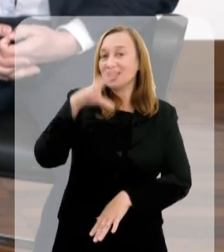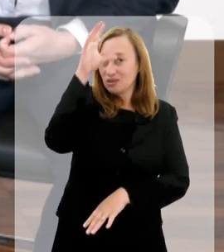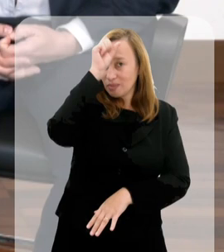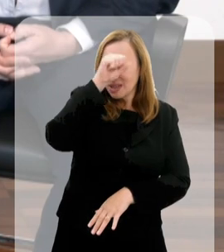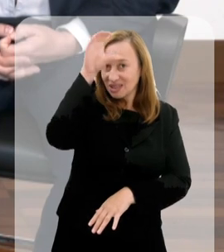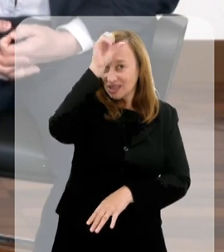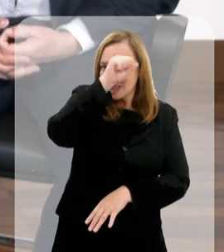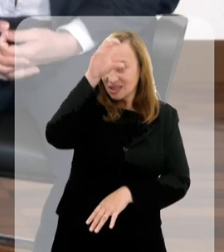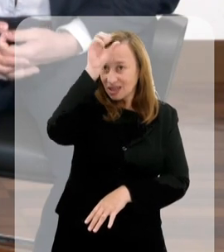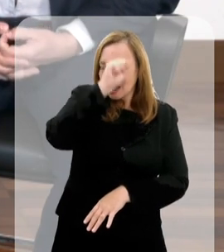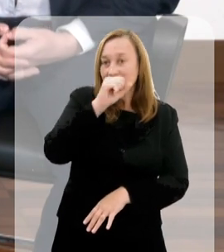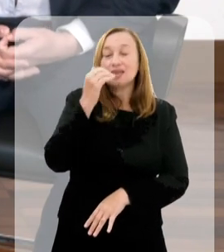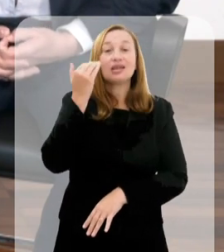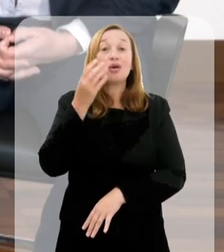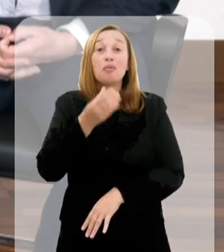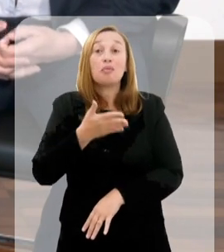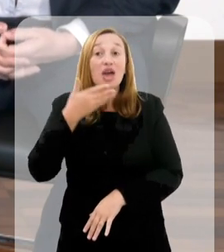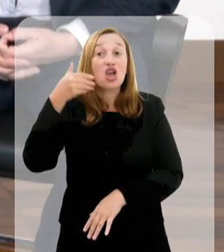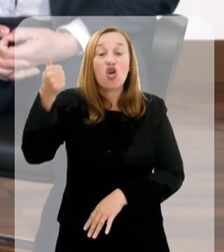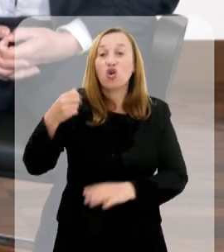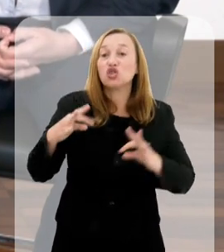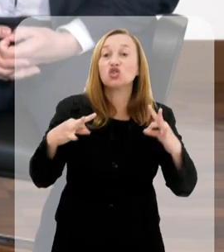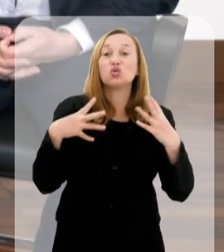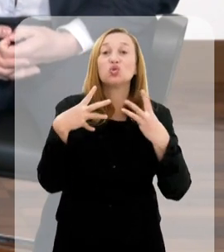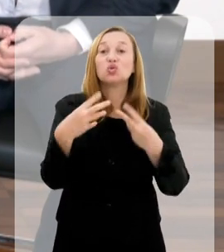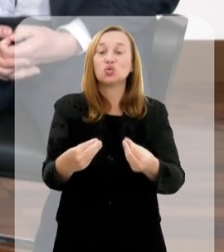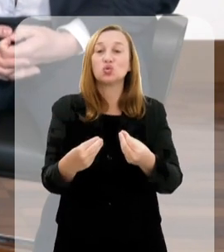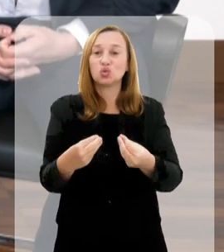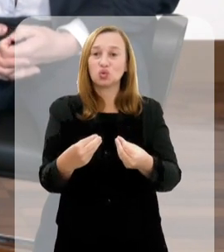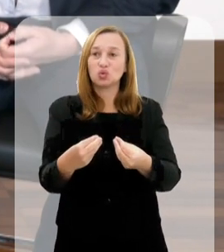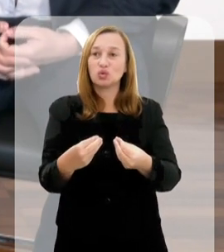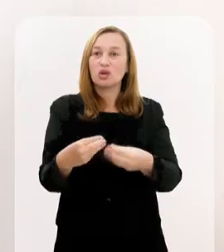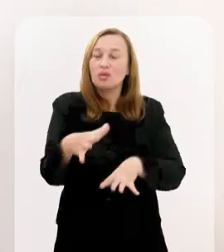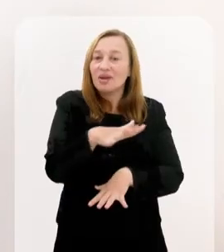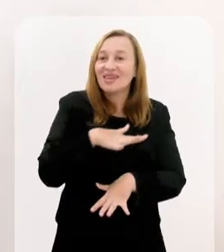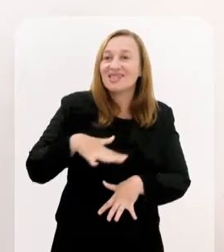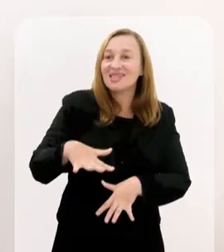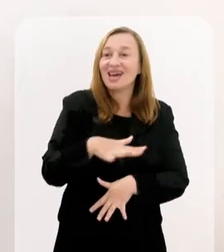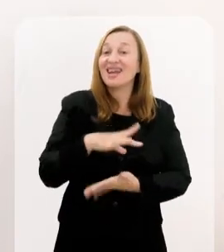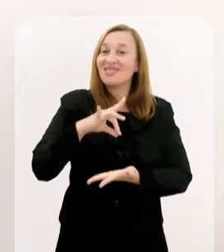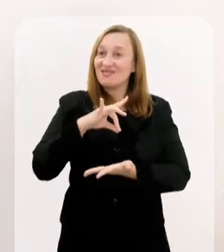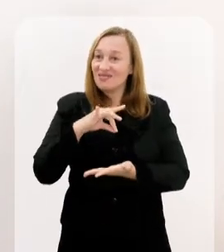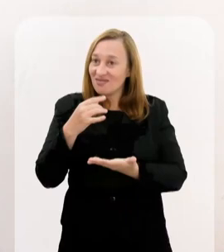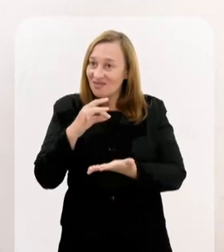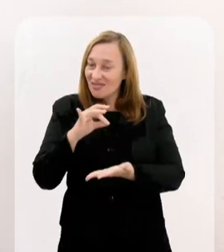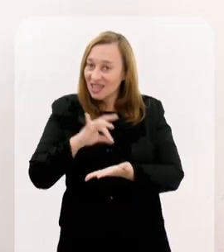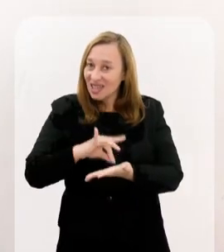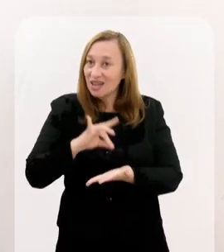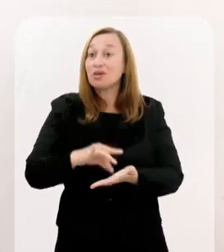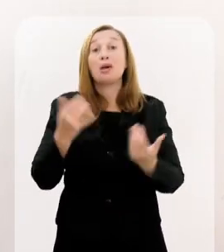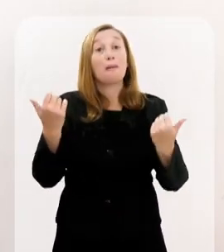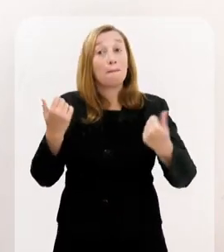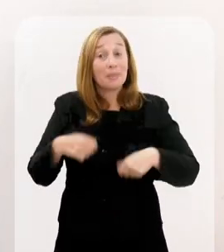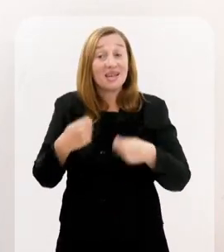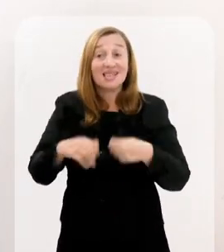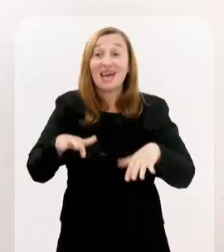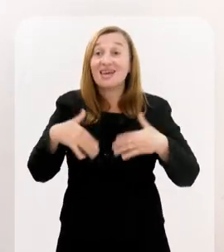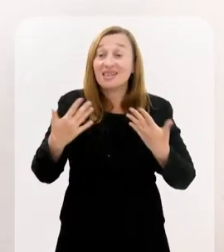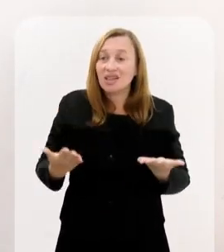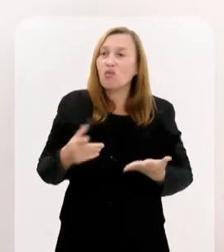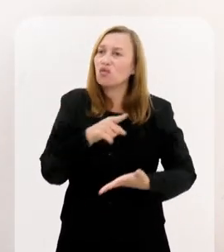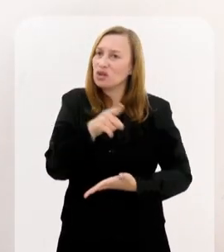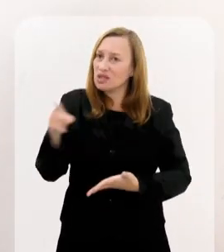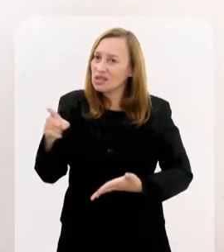mais um aprendizado e o melhor de tudo, gente, está indo para as áreas que realmente precisam.